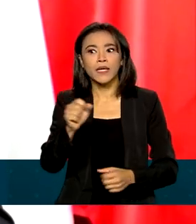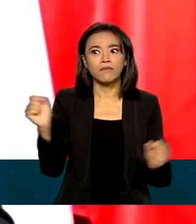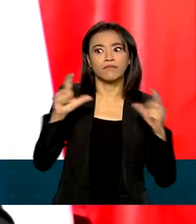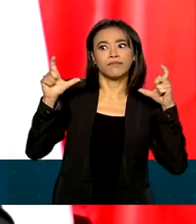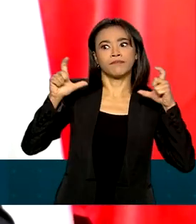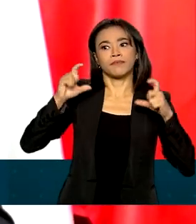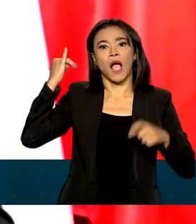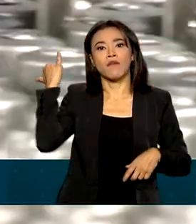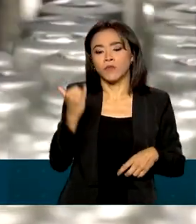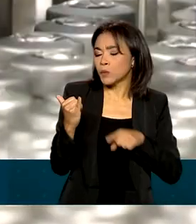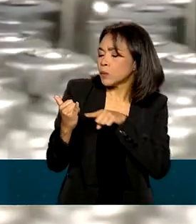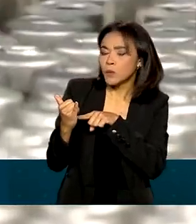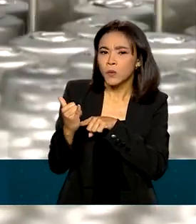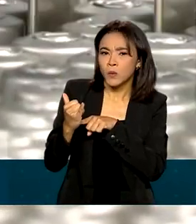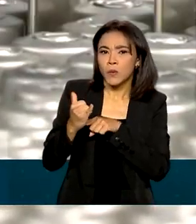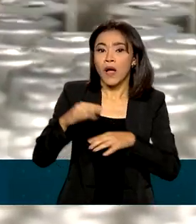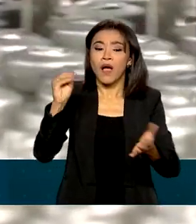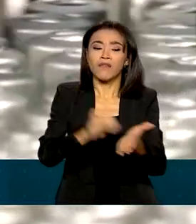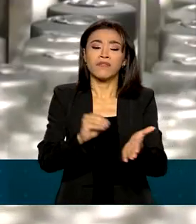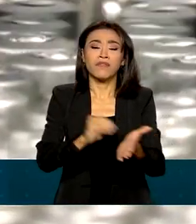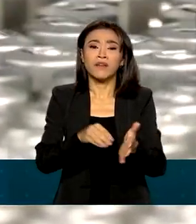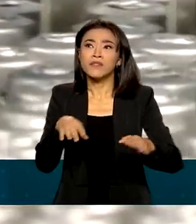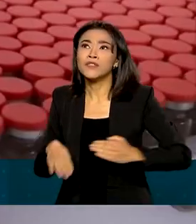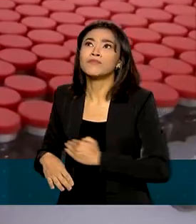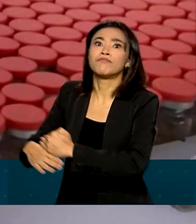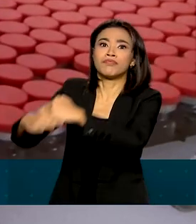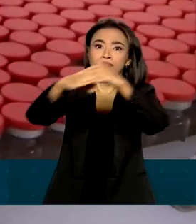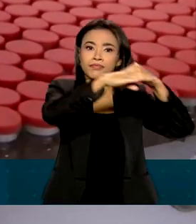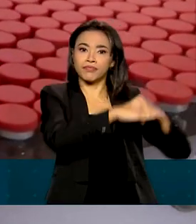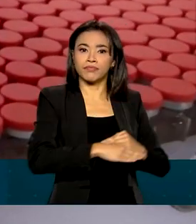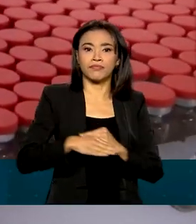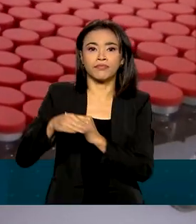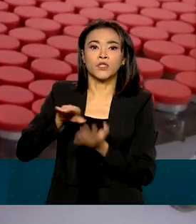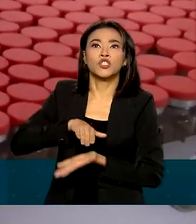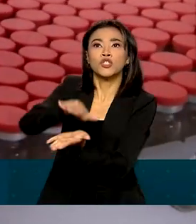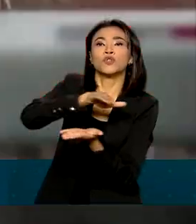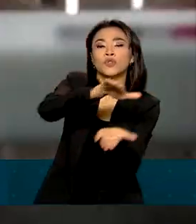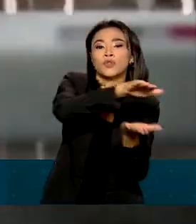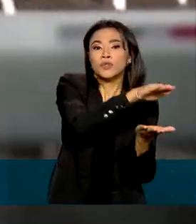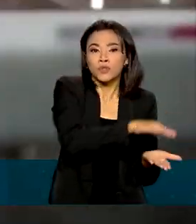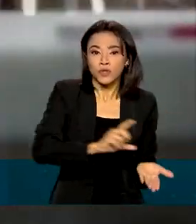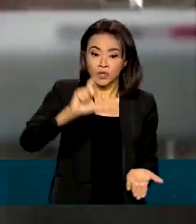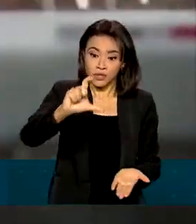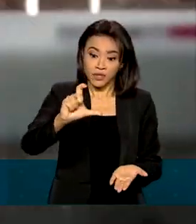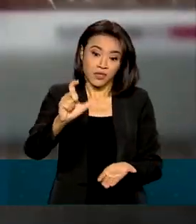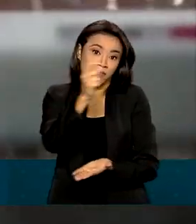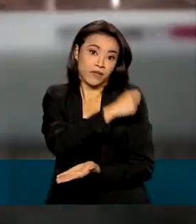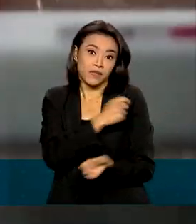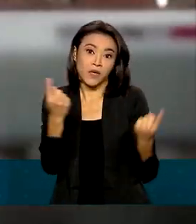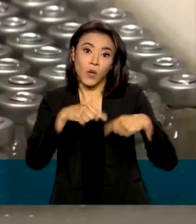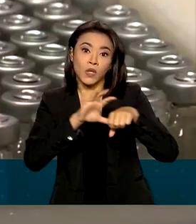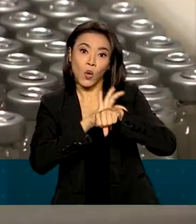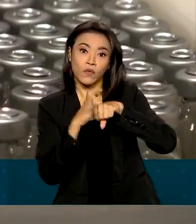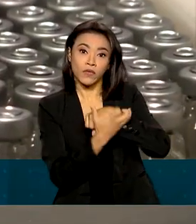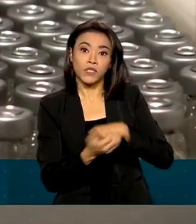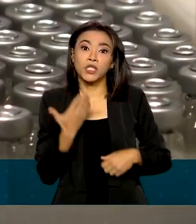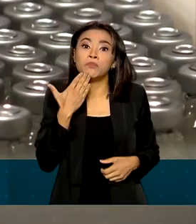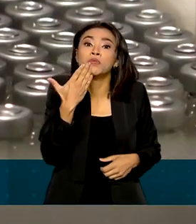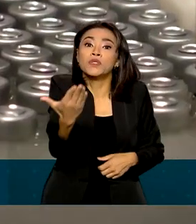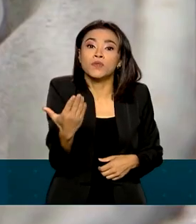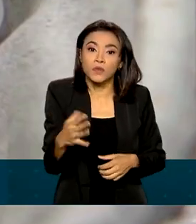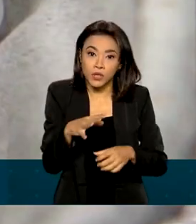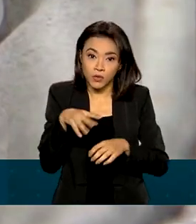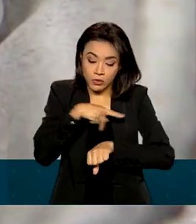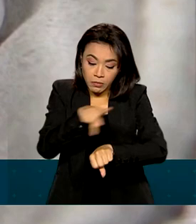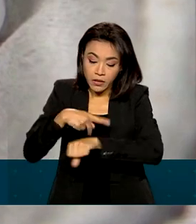o problema da desigualdade na distribuição de vacinas contra a covid-19 e apelou para que os países do